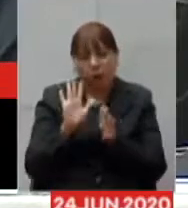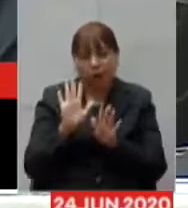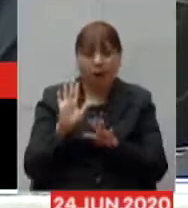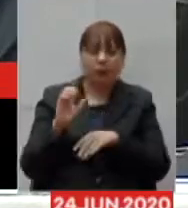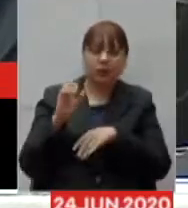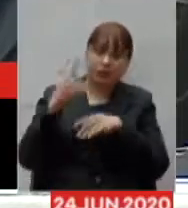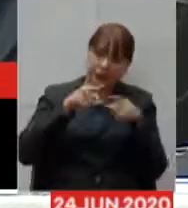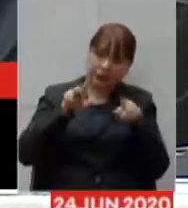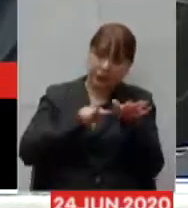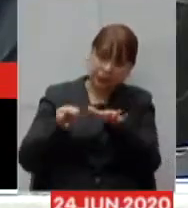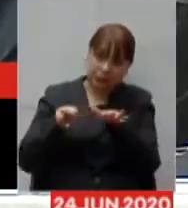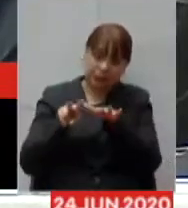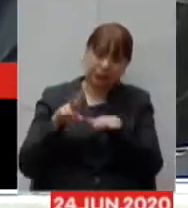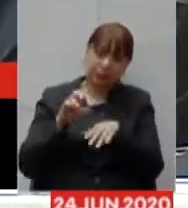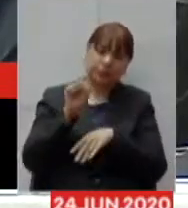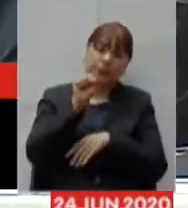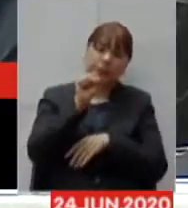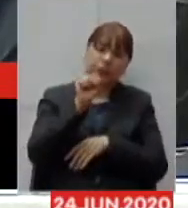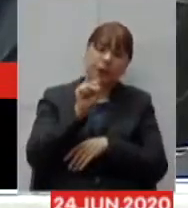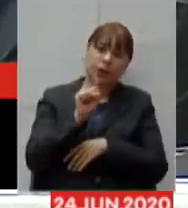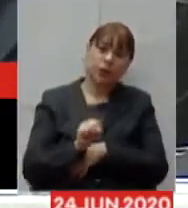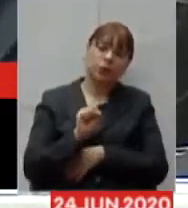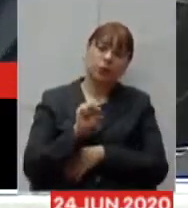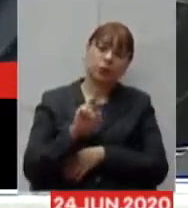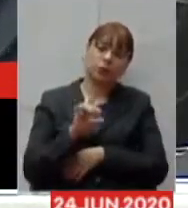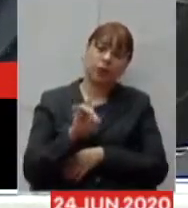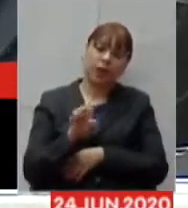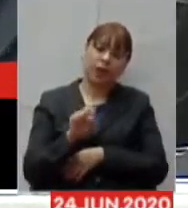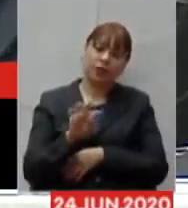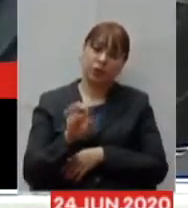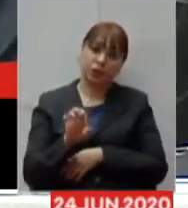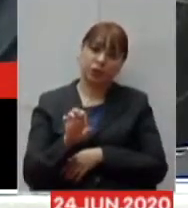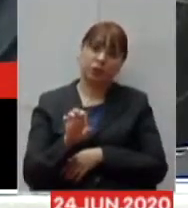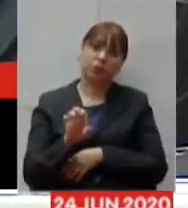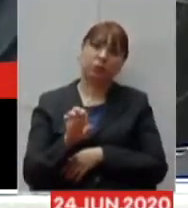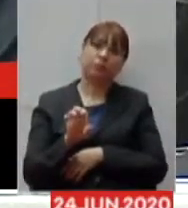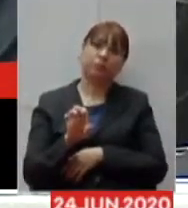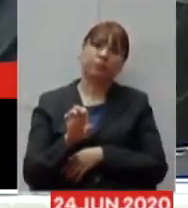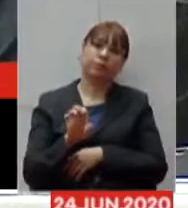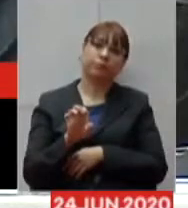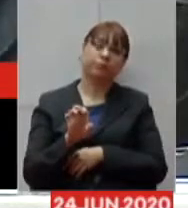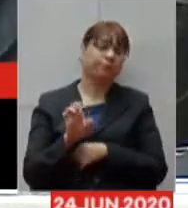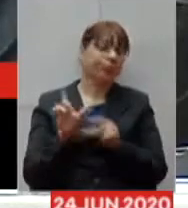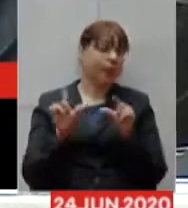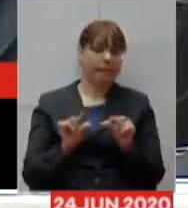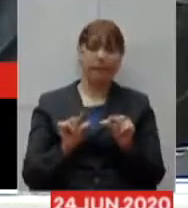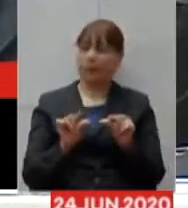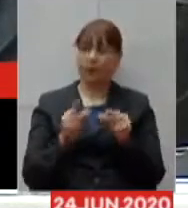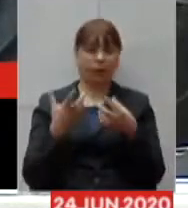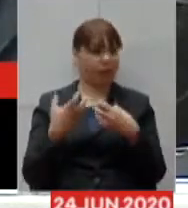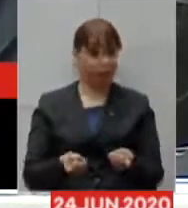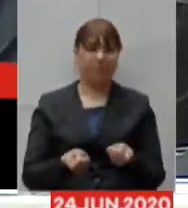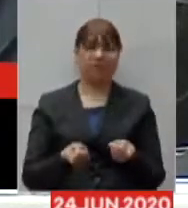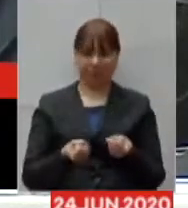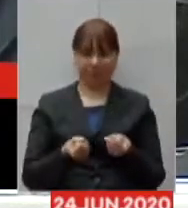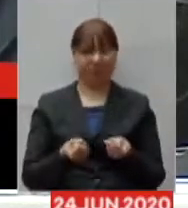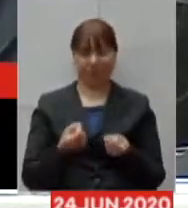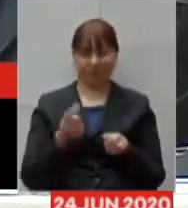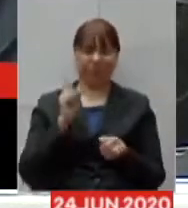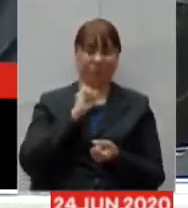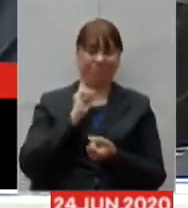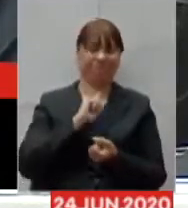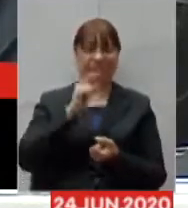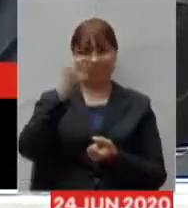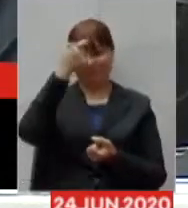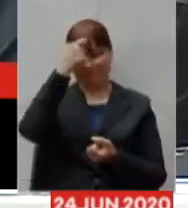sudeste foi a região que teve a maior adesão de municípios ao Minas Consciente e consequentemente